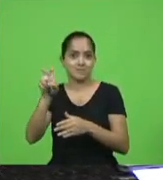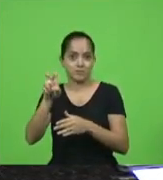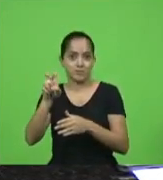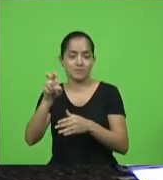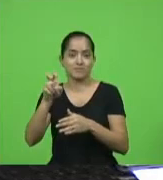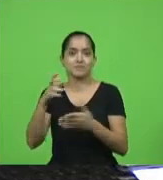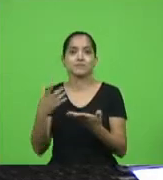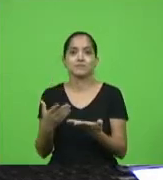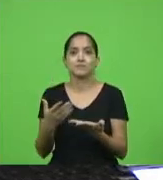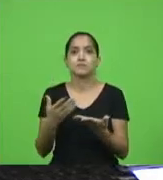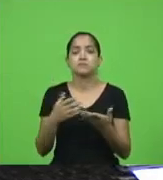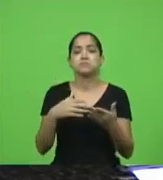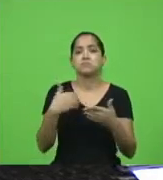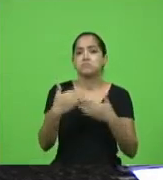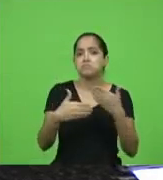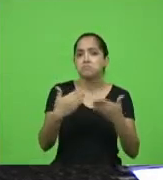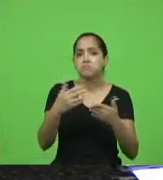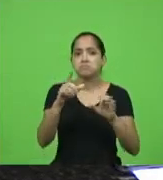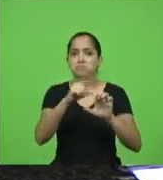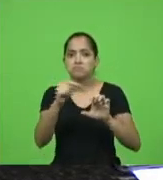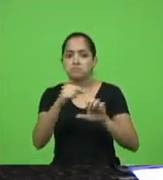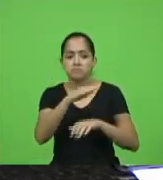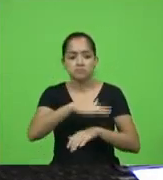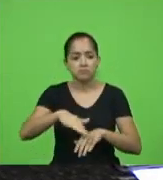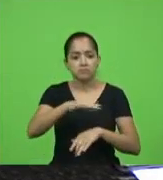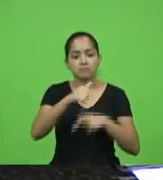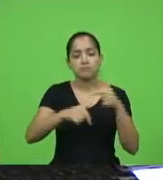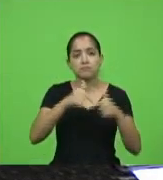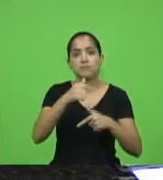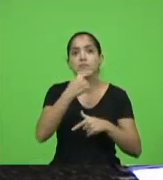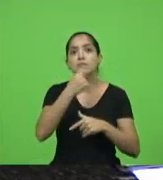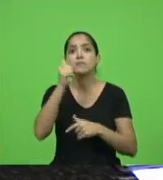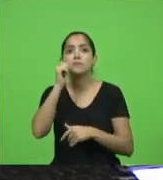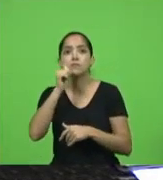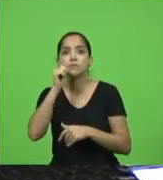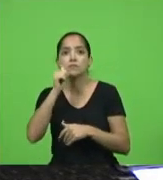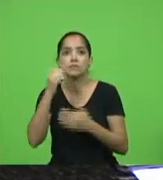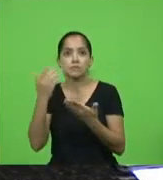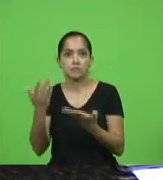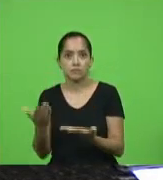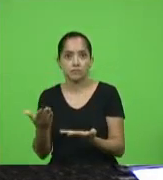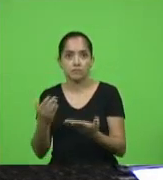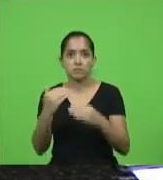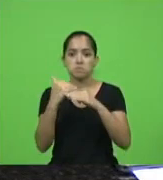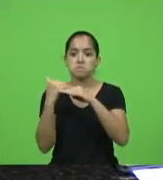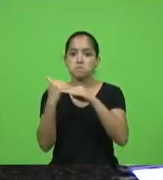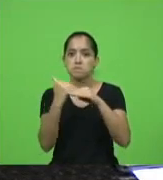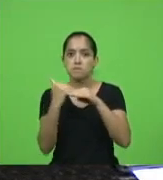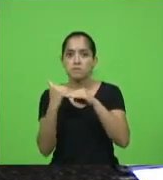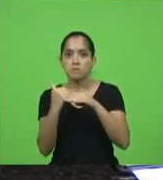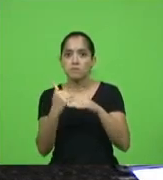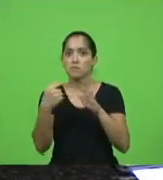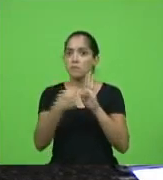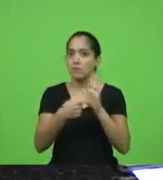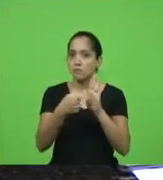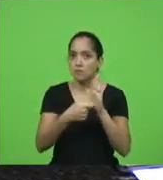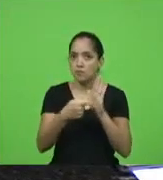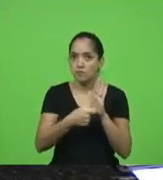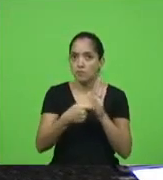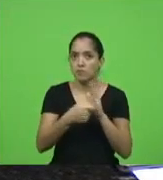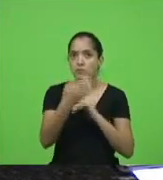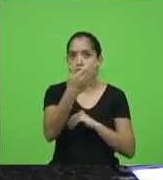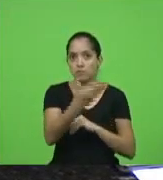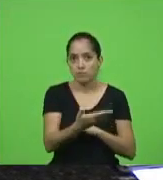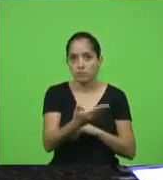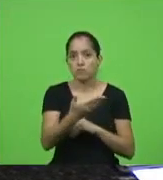empreendedorismo de mercado de trabalho homens e mulheres estão de igual forma na mesma luta como disse o colega deputado